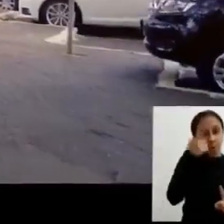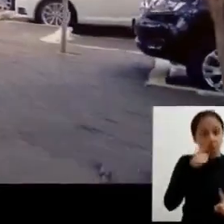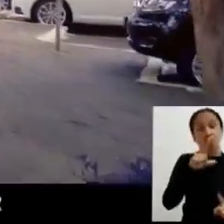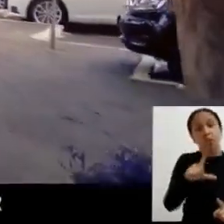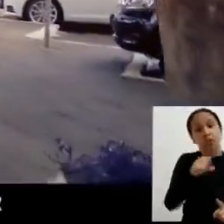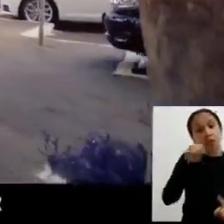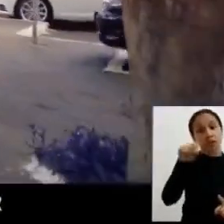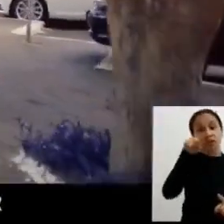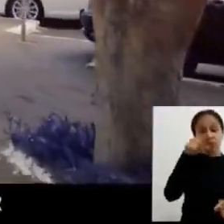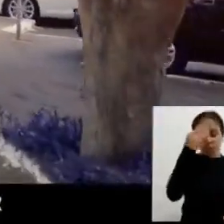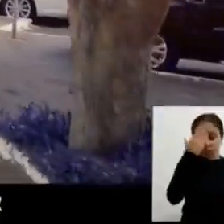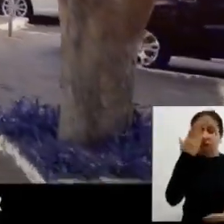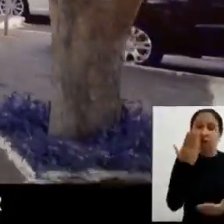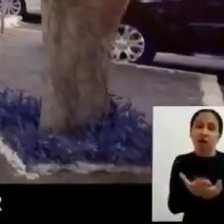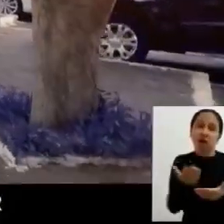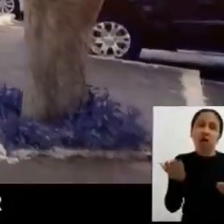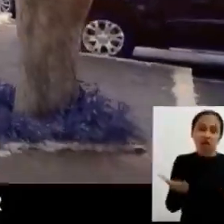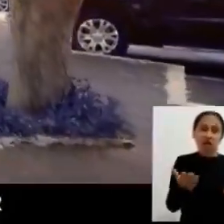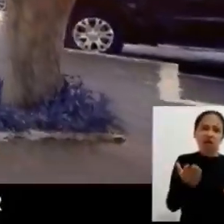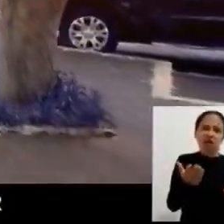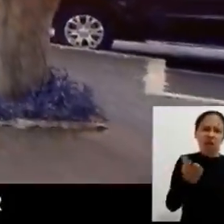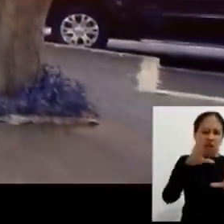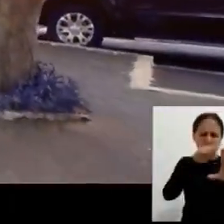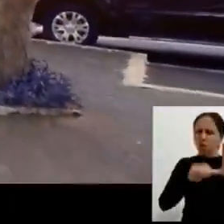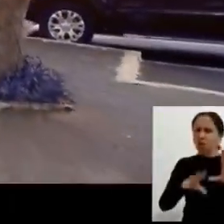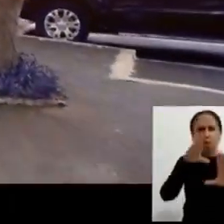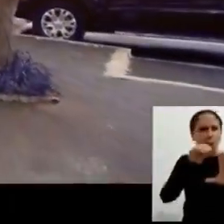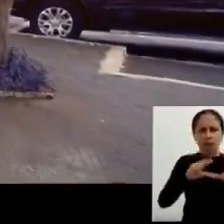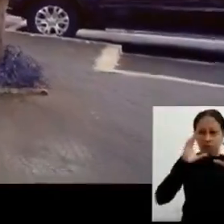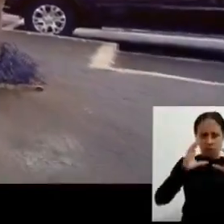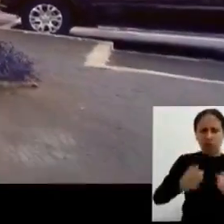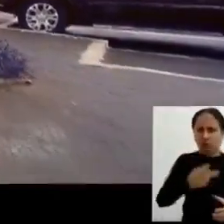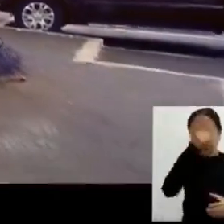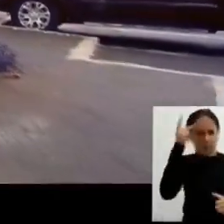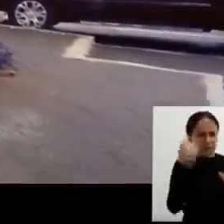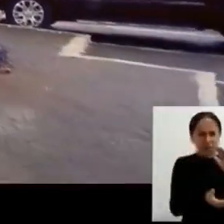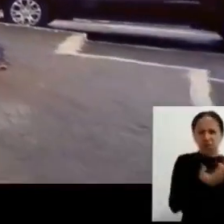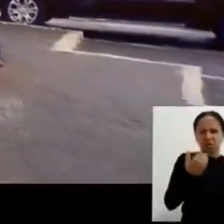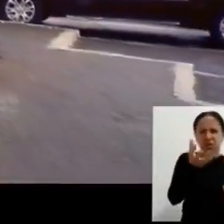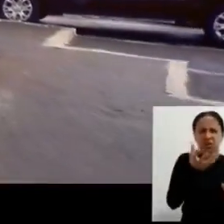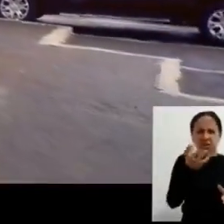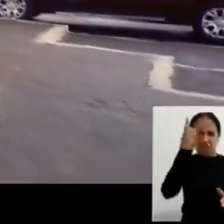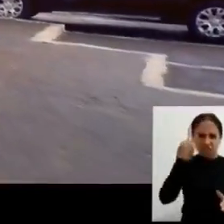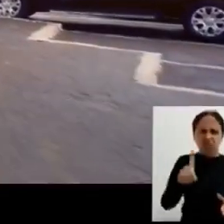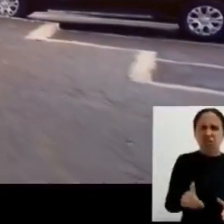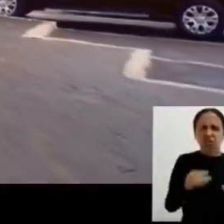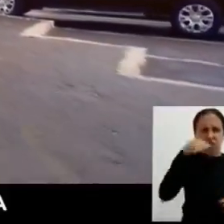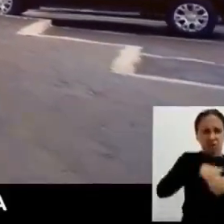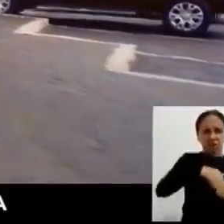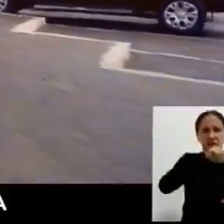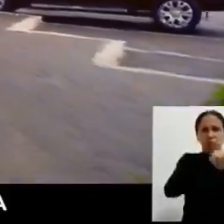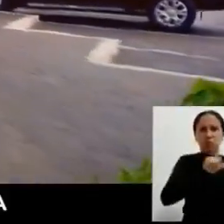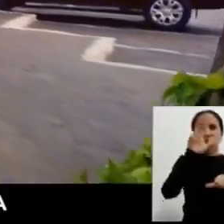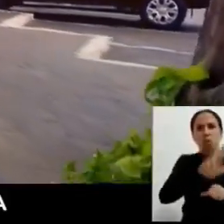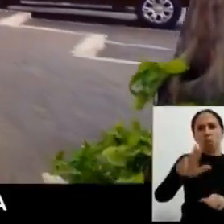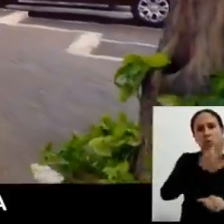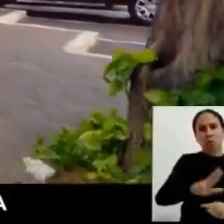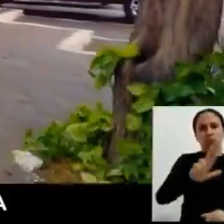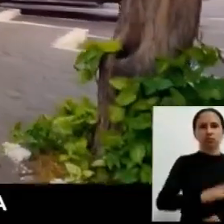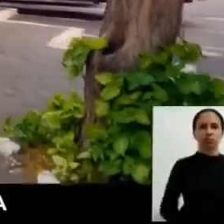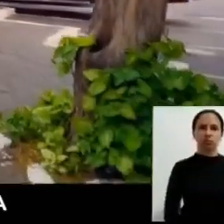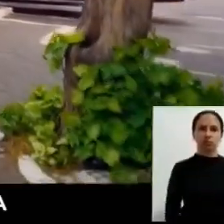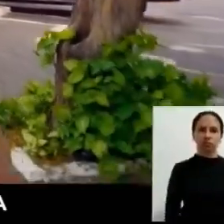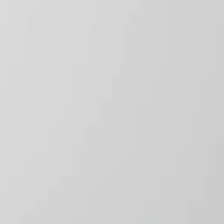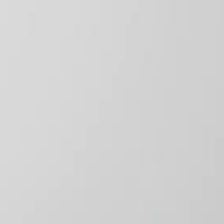manipular e só vão conseguir se você acreditar Não compartilhe e condene quem quer tirar o seu direito de votar pela mudança